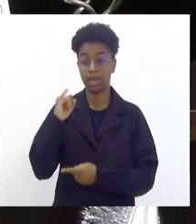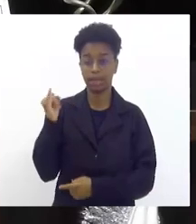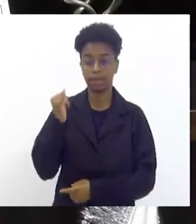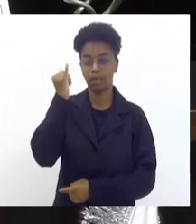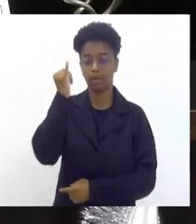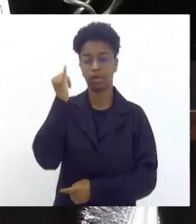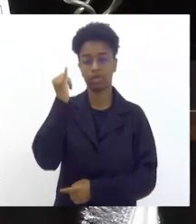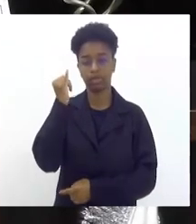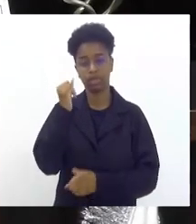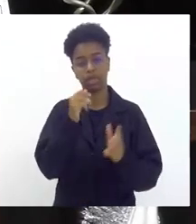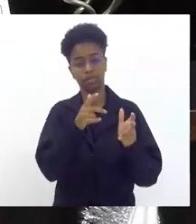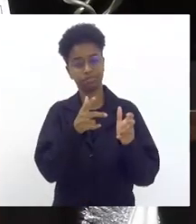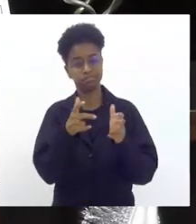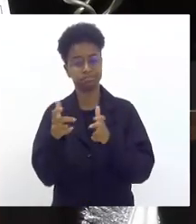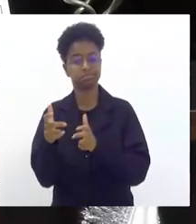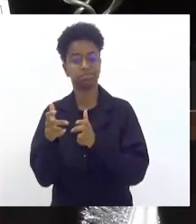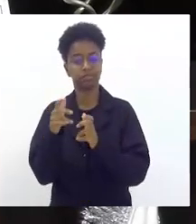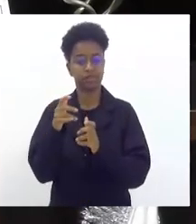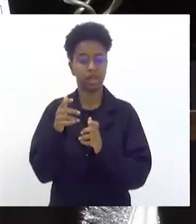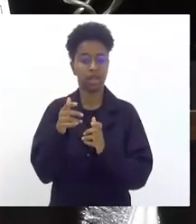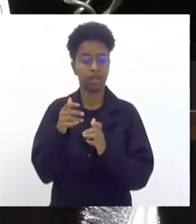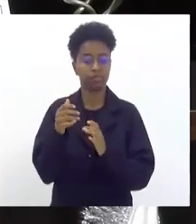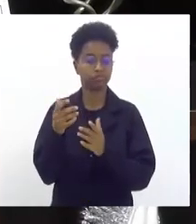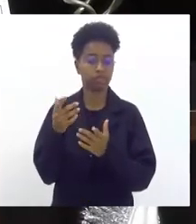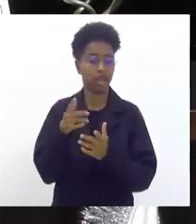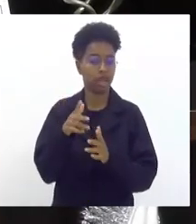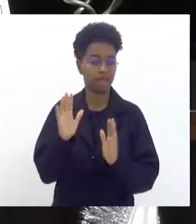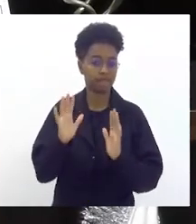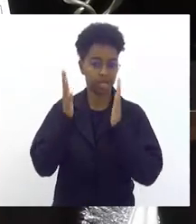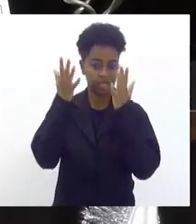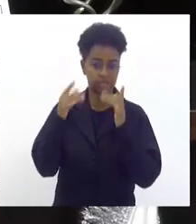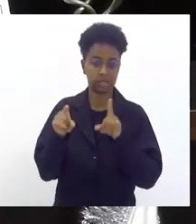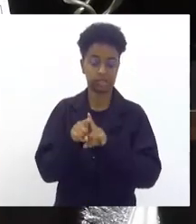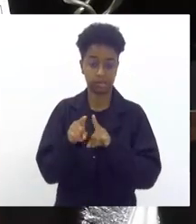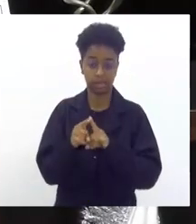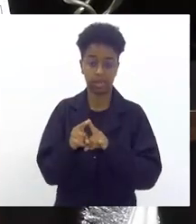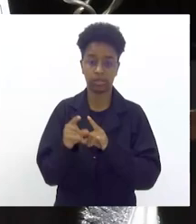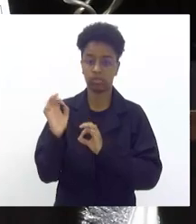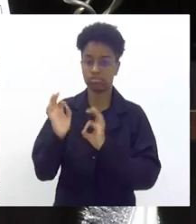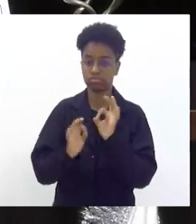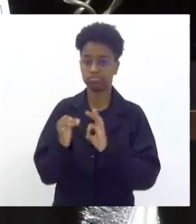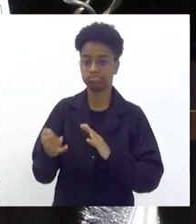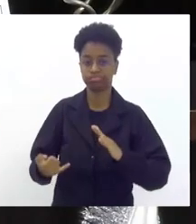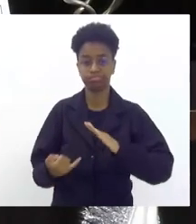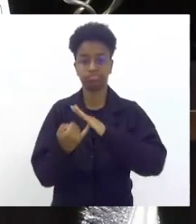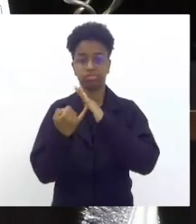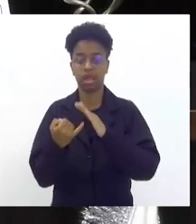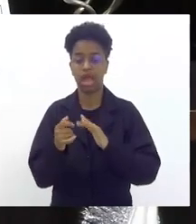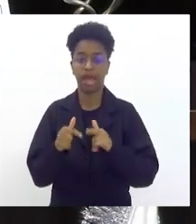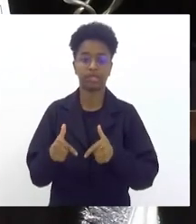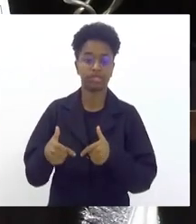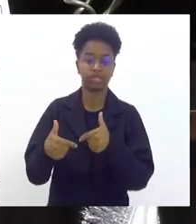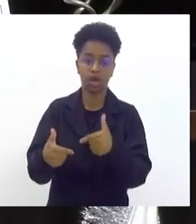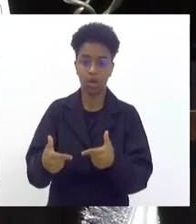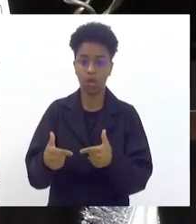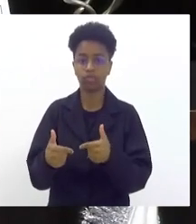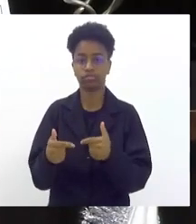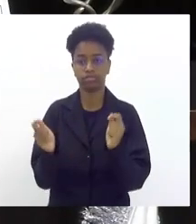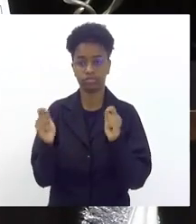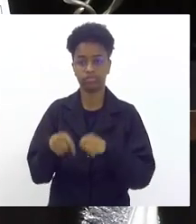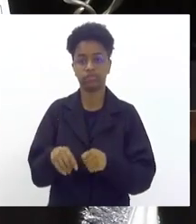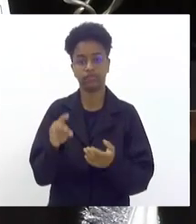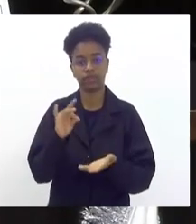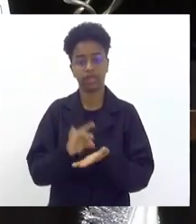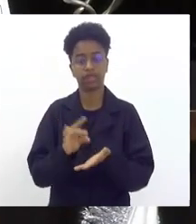reconhecimento dessa festa e a institucionalização de ações que possam garantir